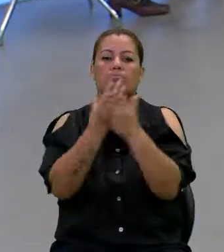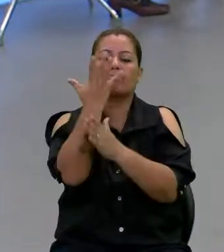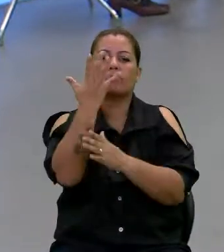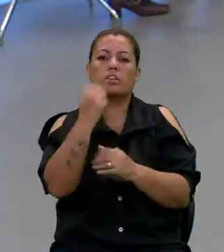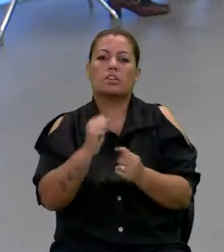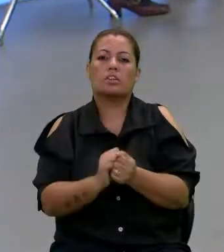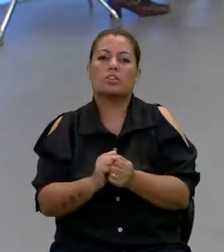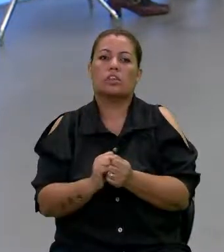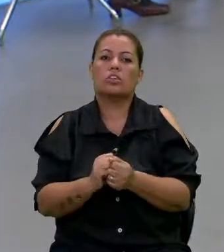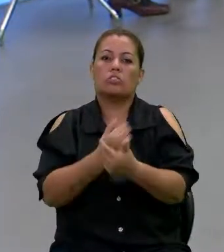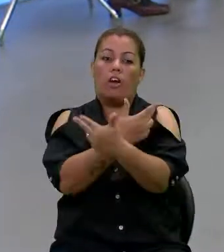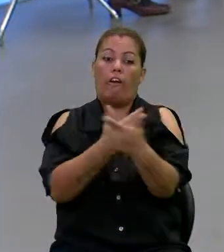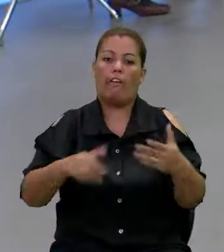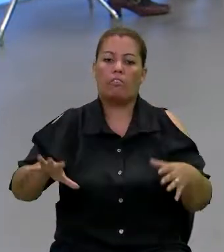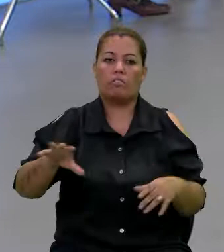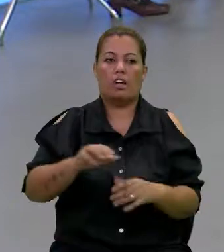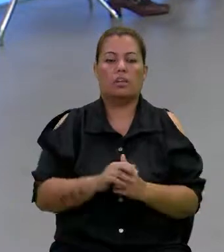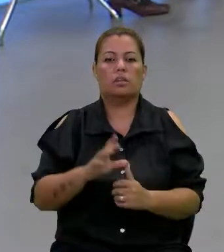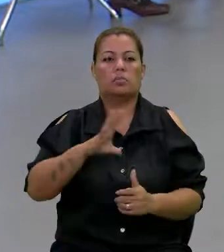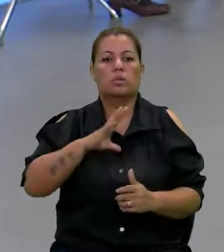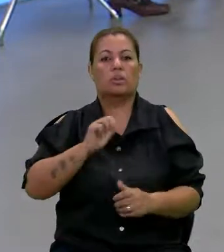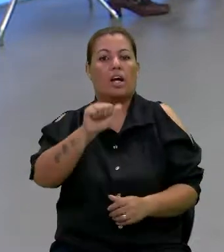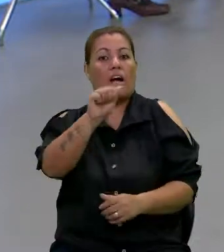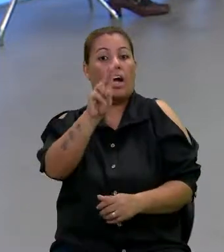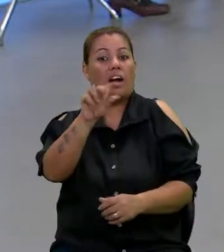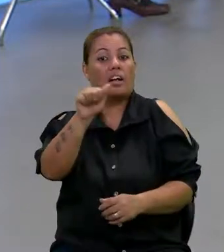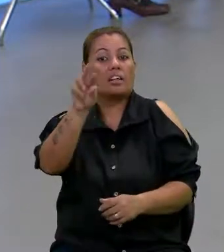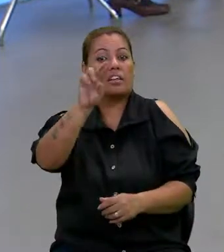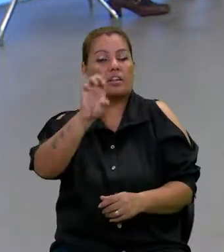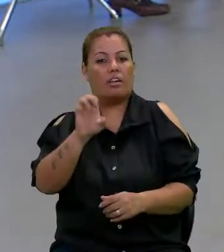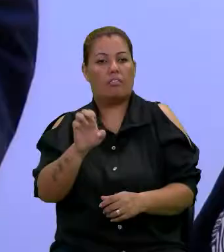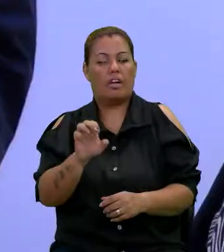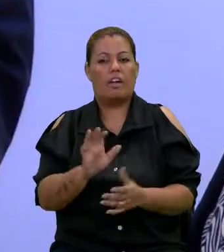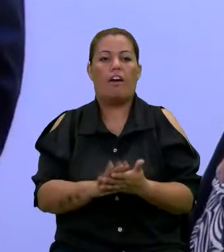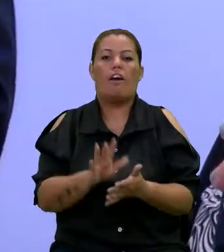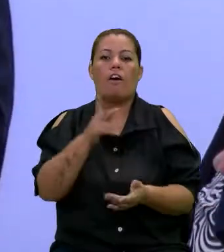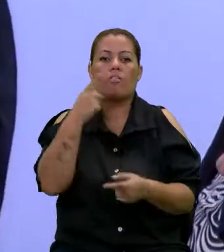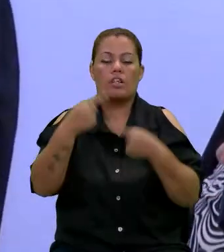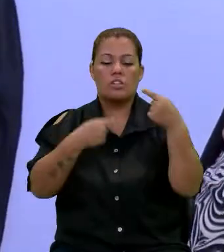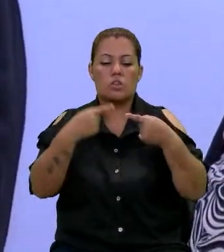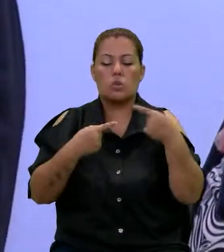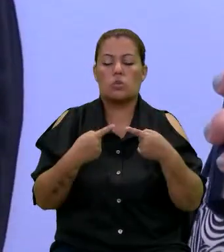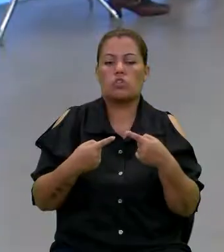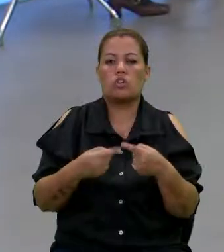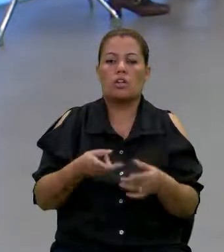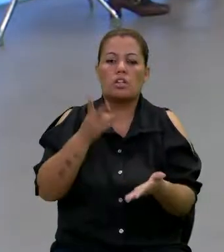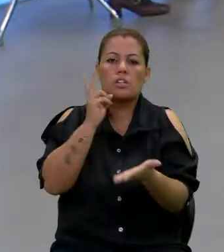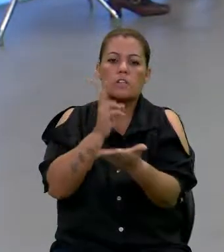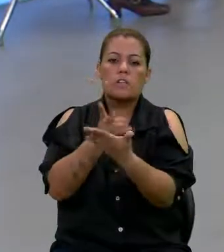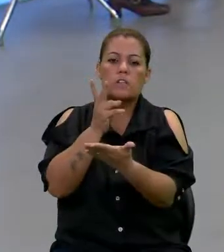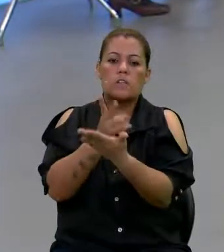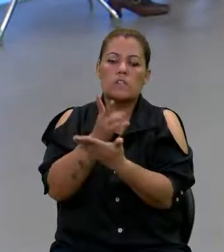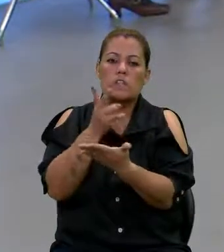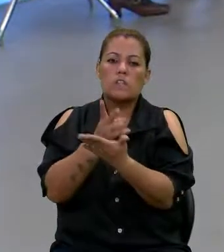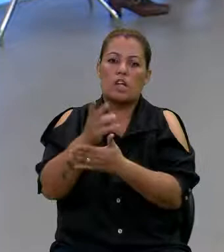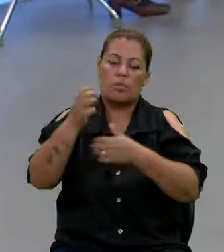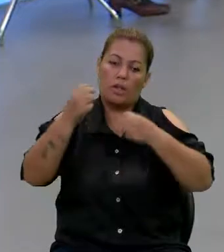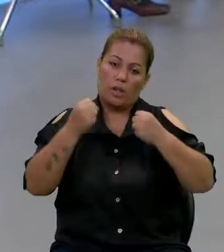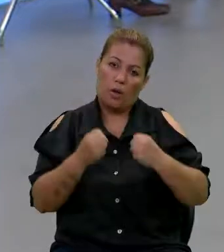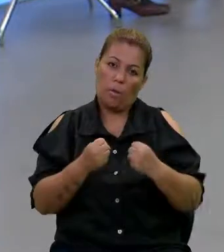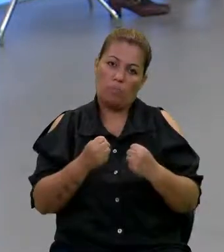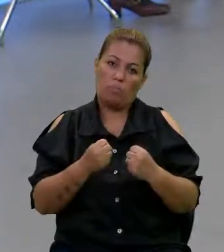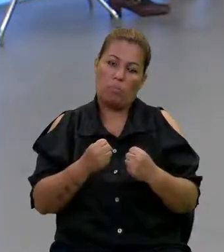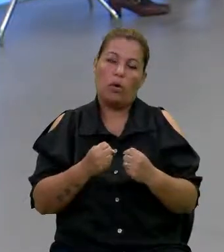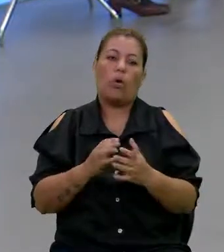Já estive em vários municípios, o último agora foi a Varé, falando sobre a questão, sempre que possível, estava falando sobre